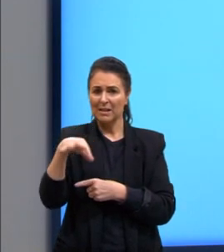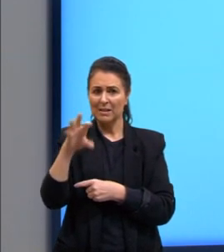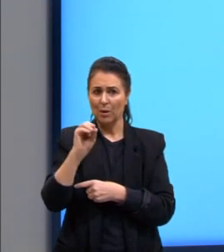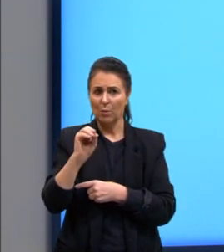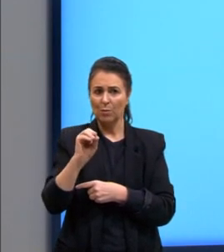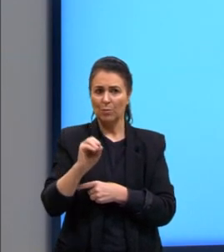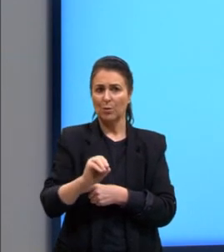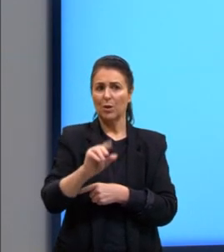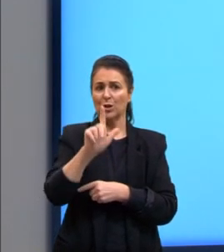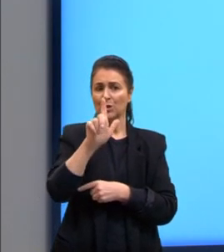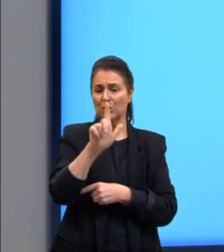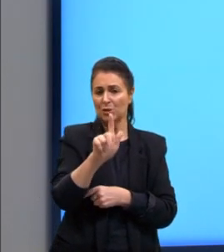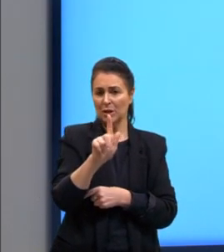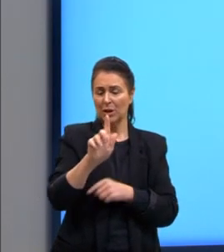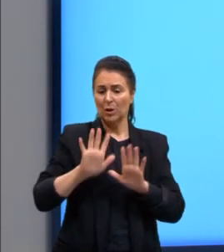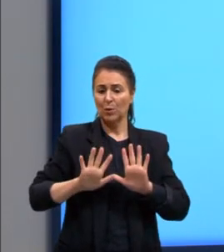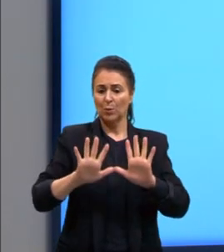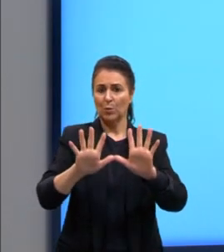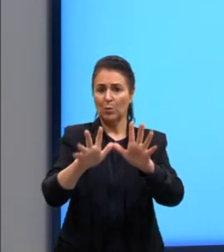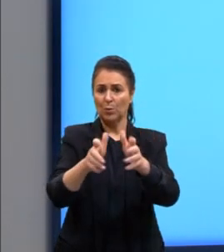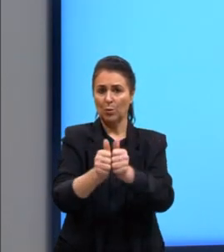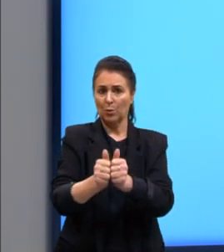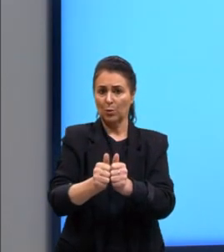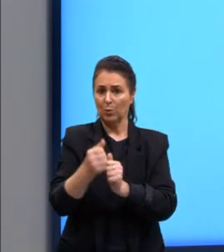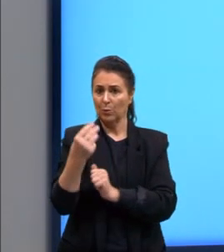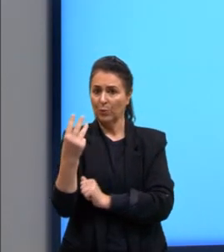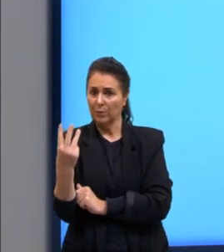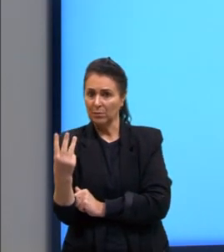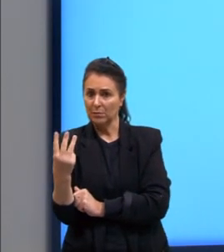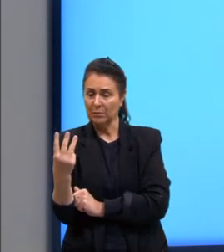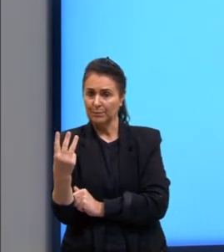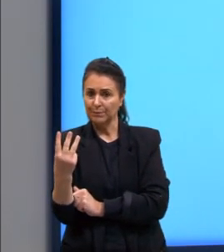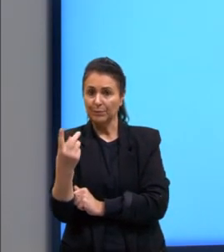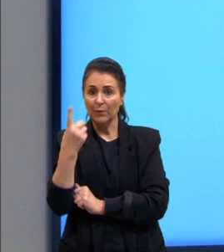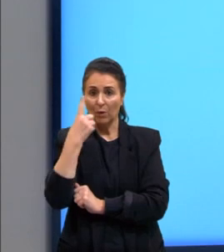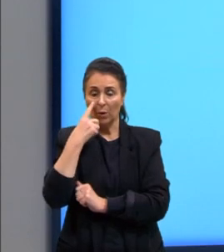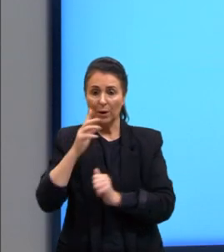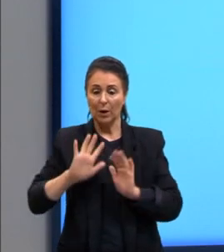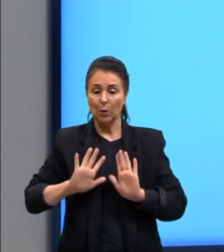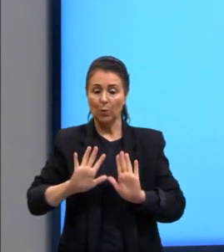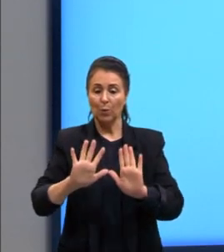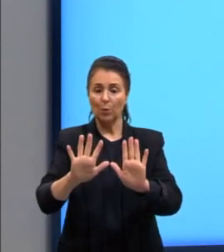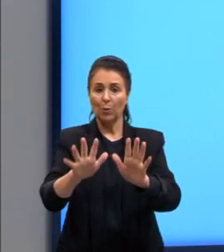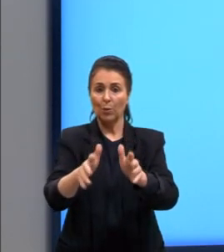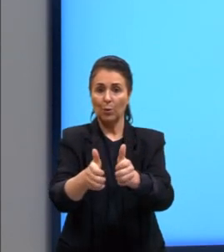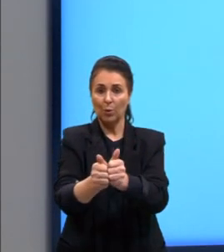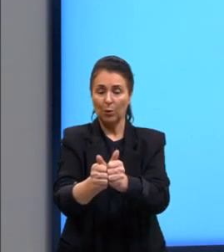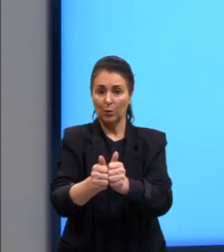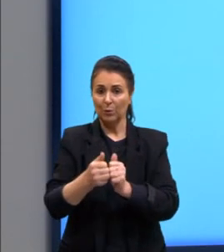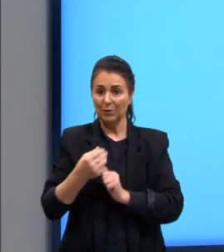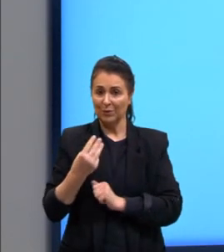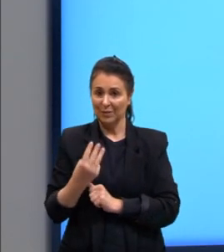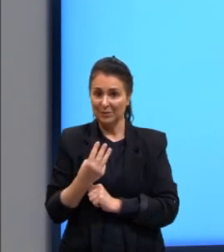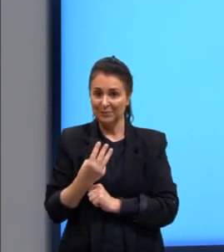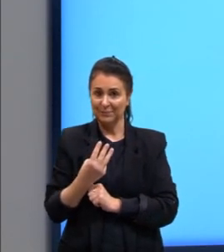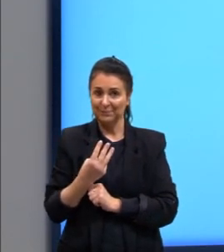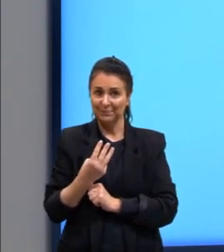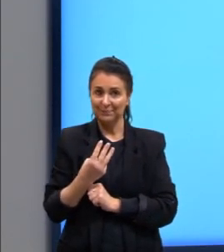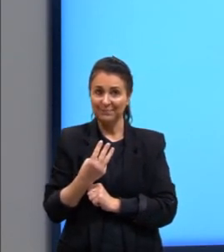no códon 3 vamos ver lá o códon 3? Aqui,